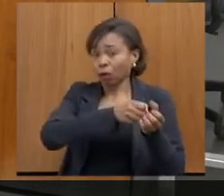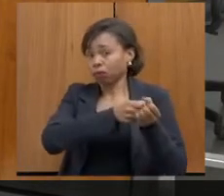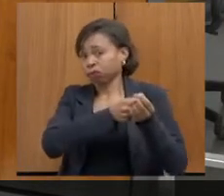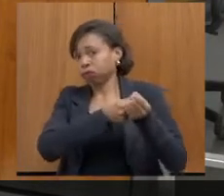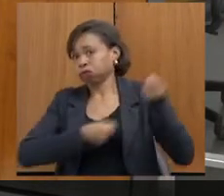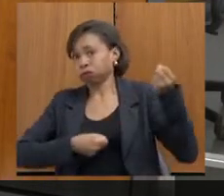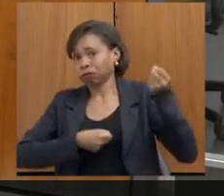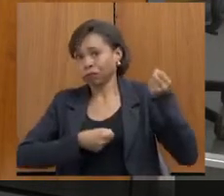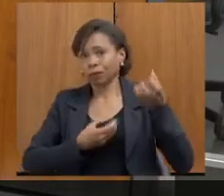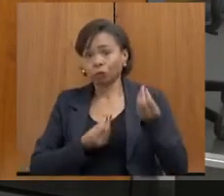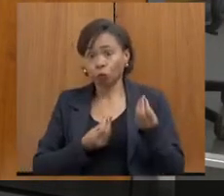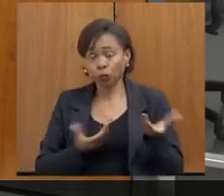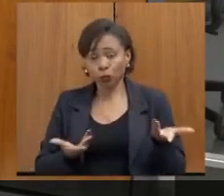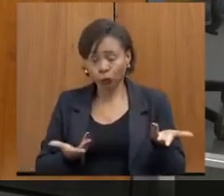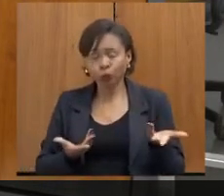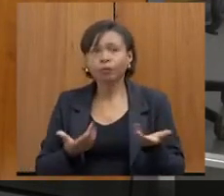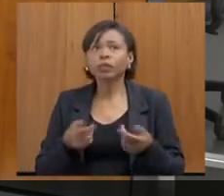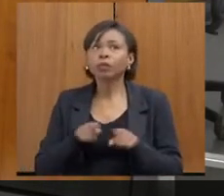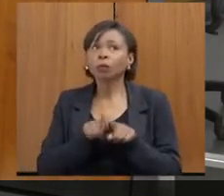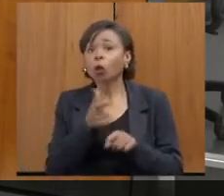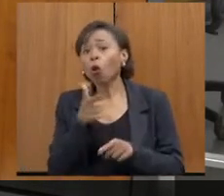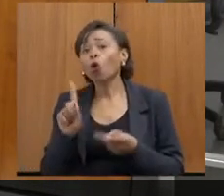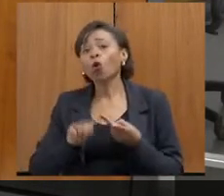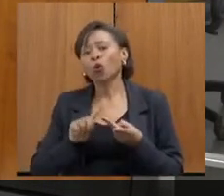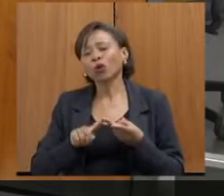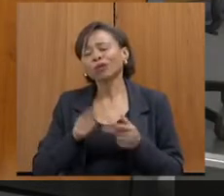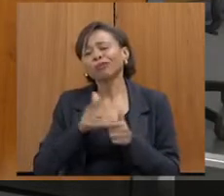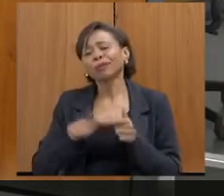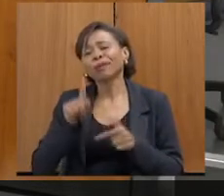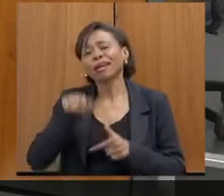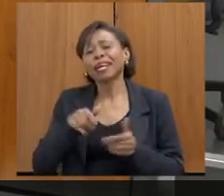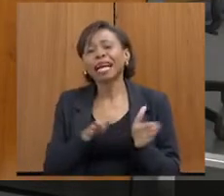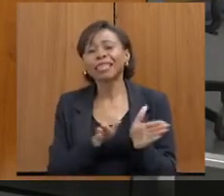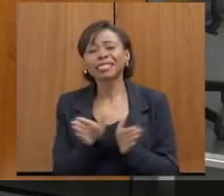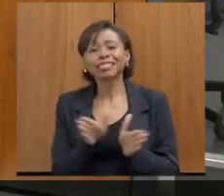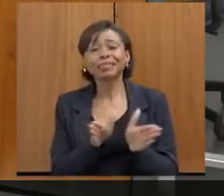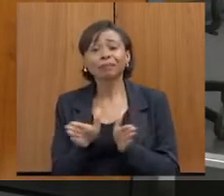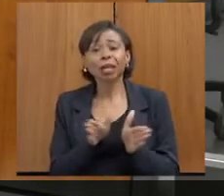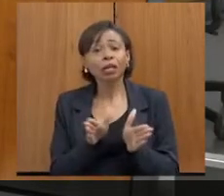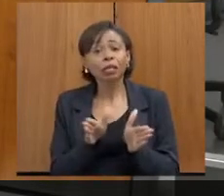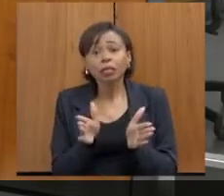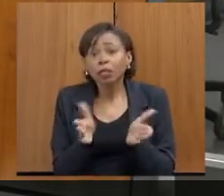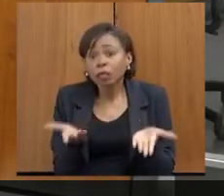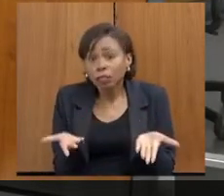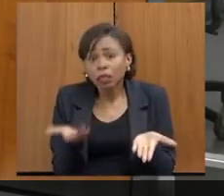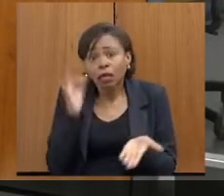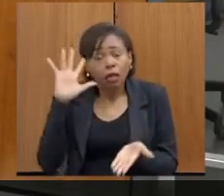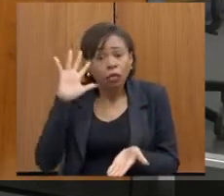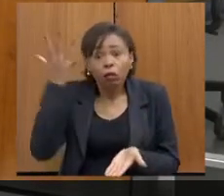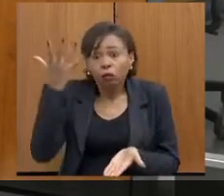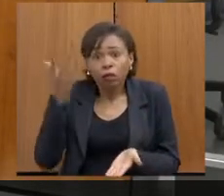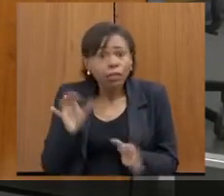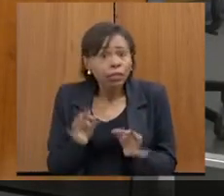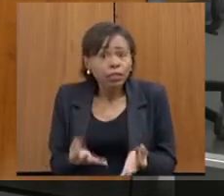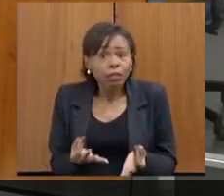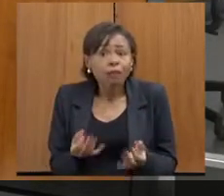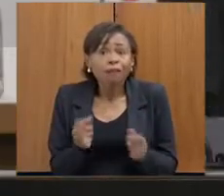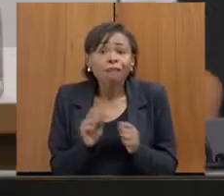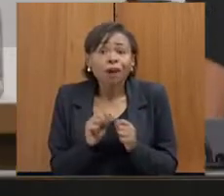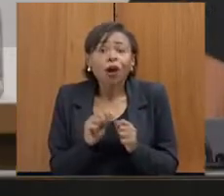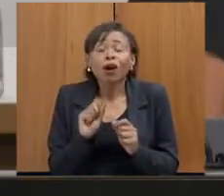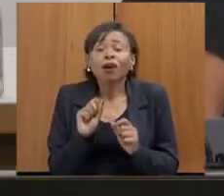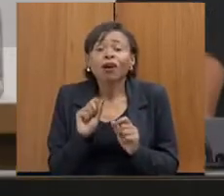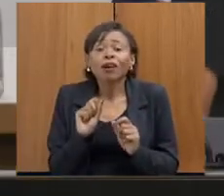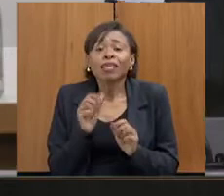isso. A outra questão é a questão da acessibilidade, que é uma coisa simples de resolver, que é o que eu falei, falta só divisória. A gente tem